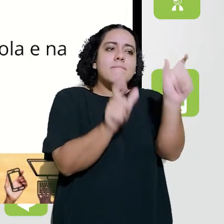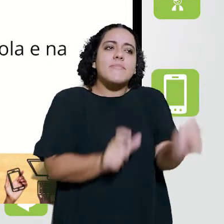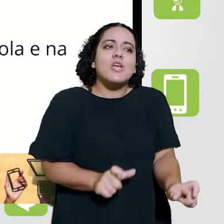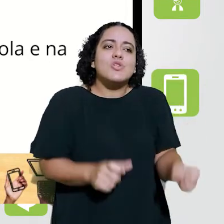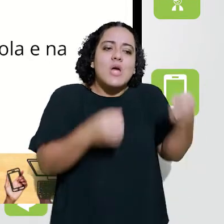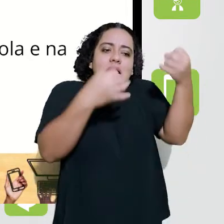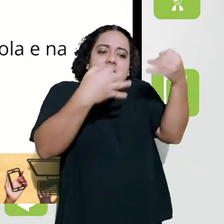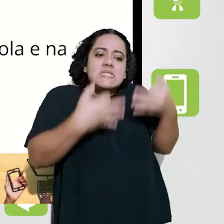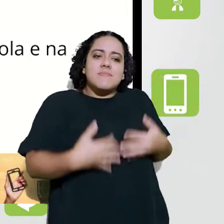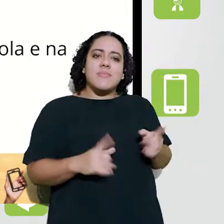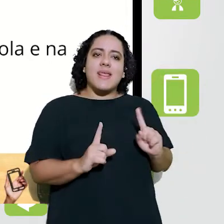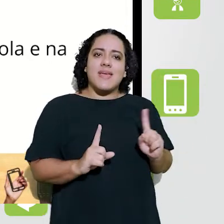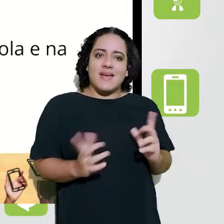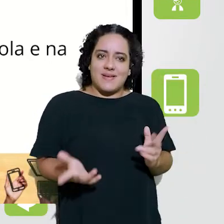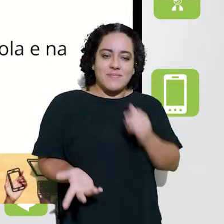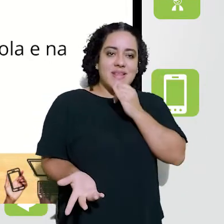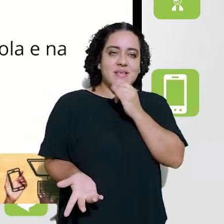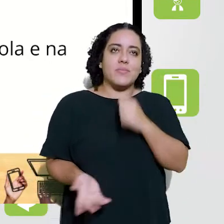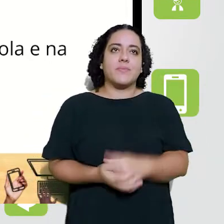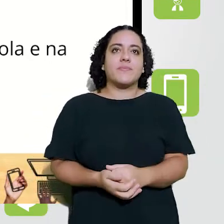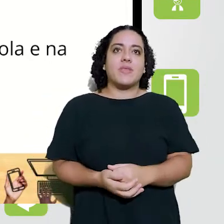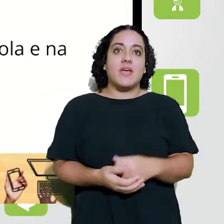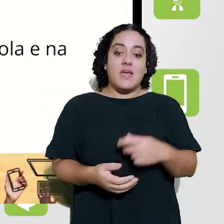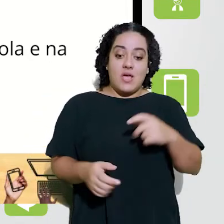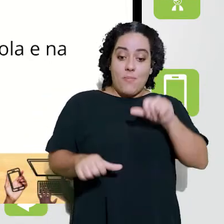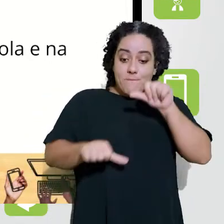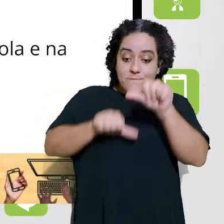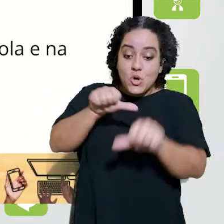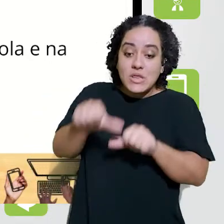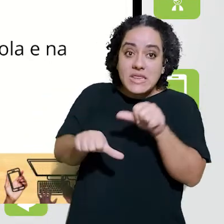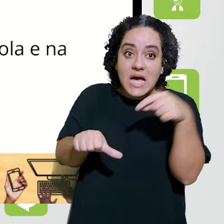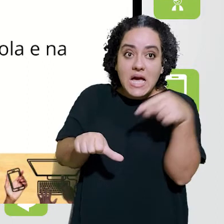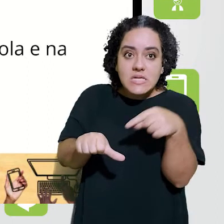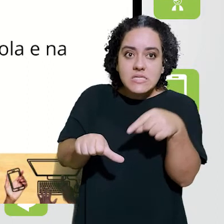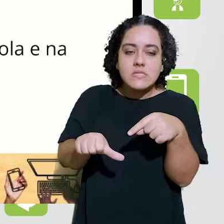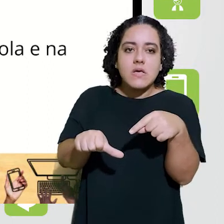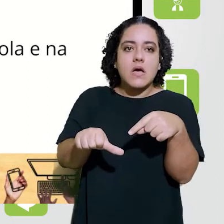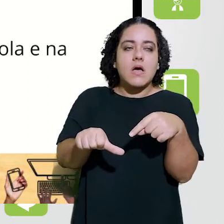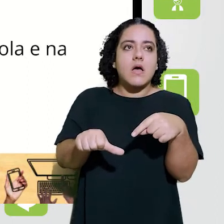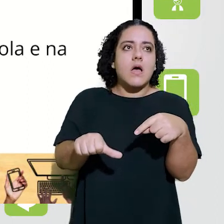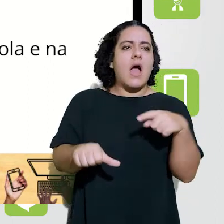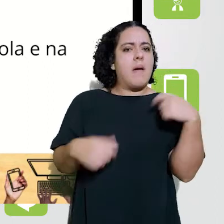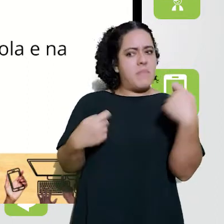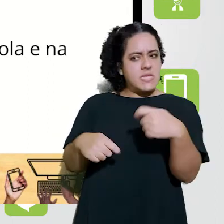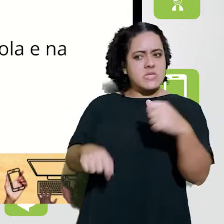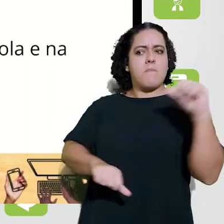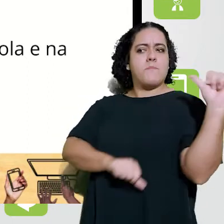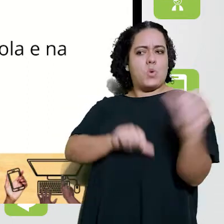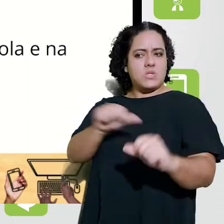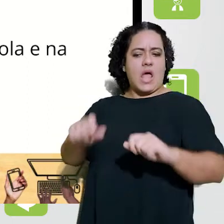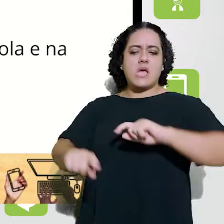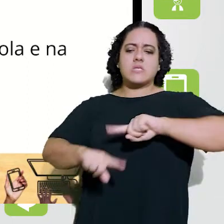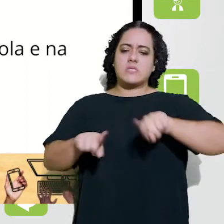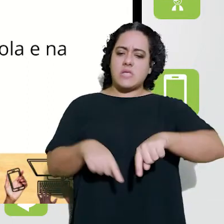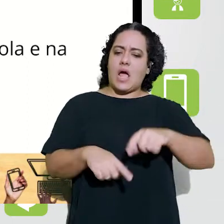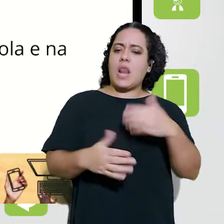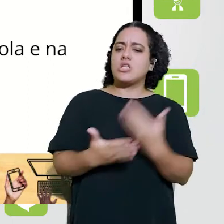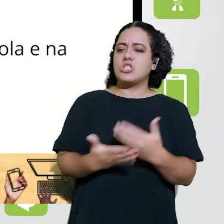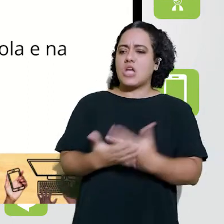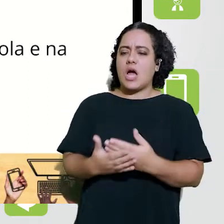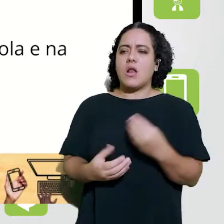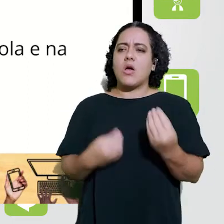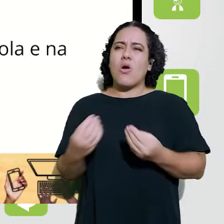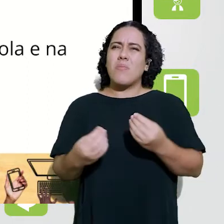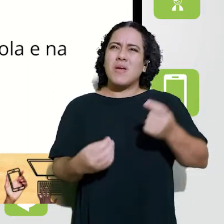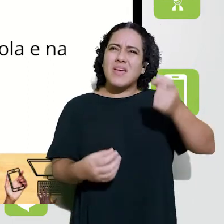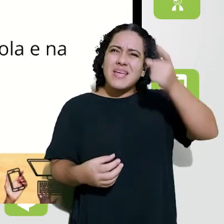conversa traz essa percepção, né? Quando a gente fala de mudança, você tem que usar coisas novas, você tem que